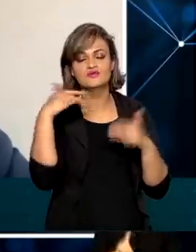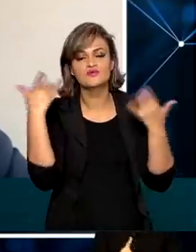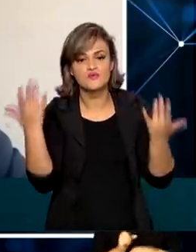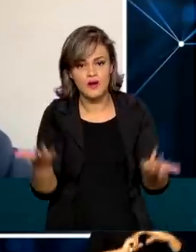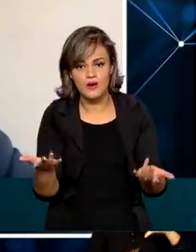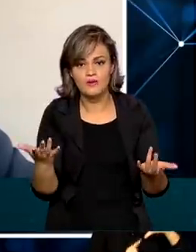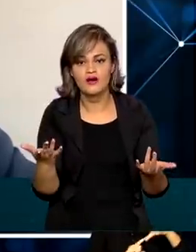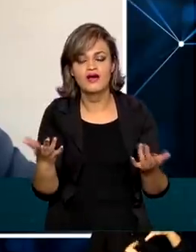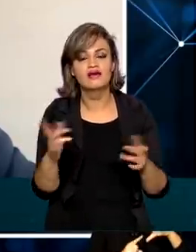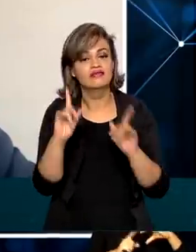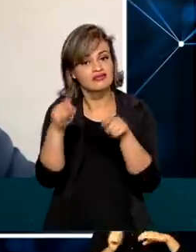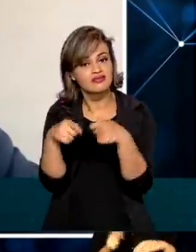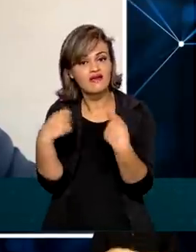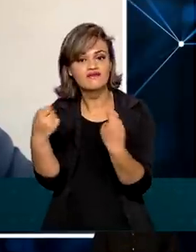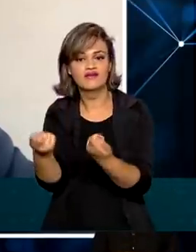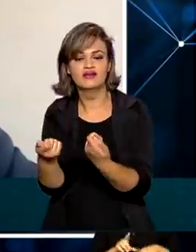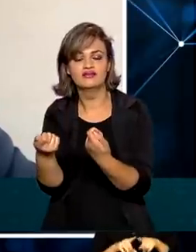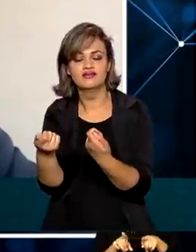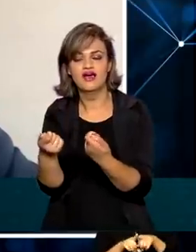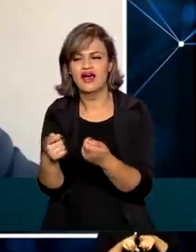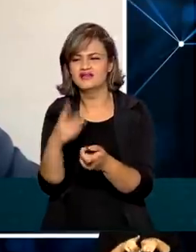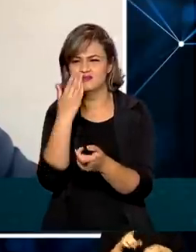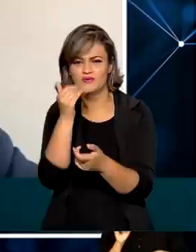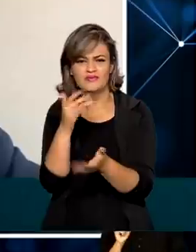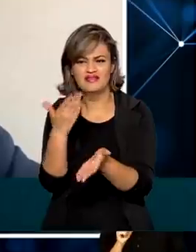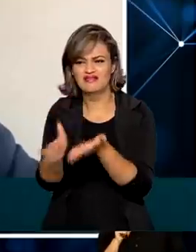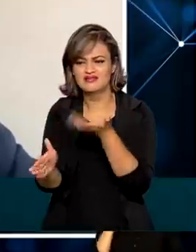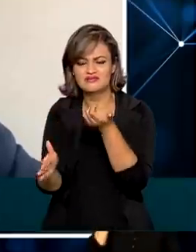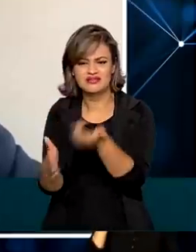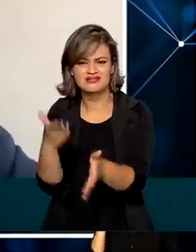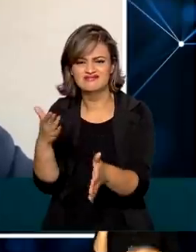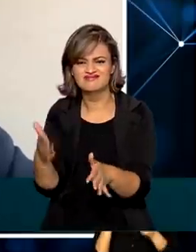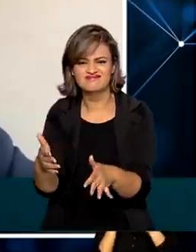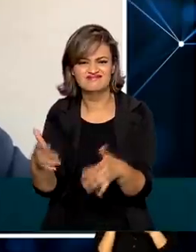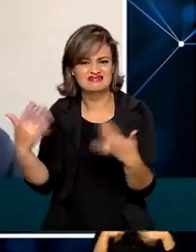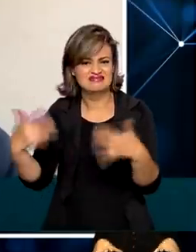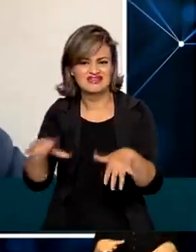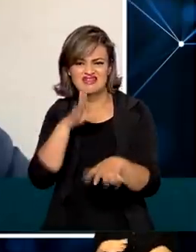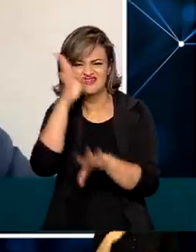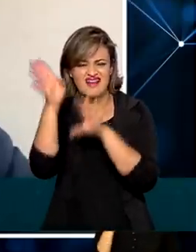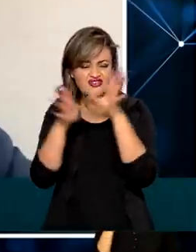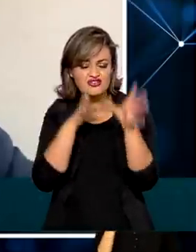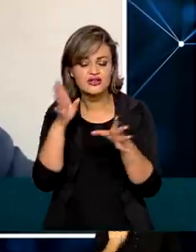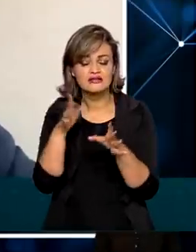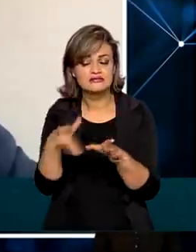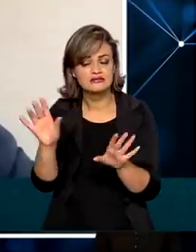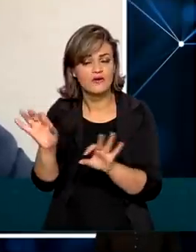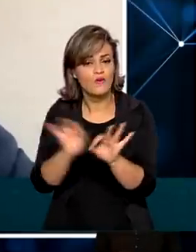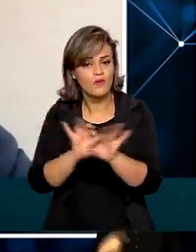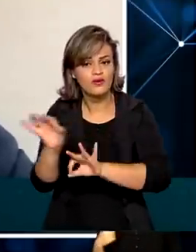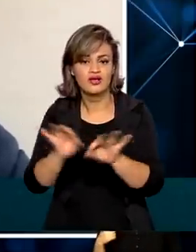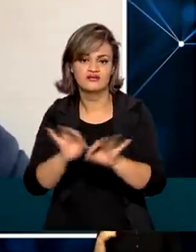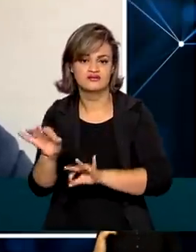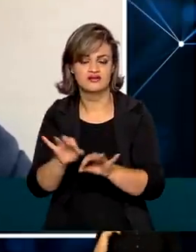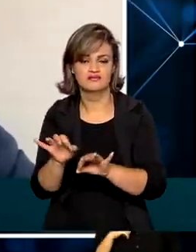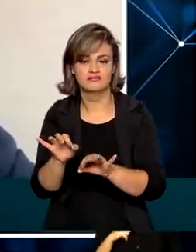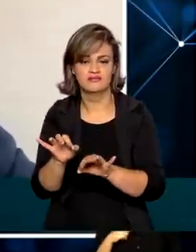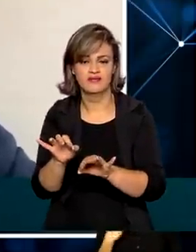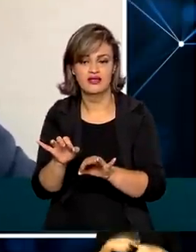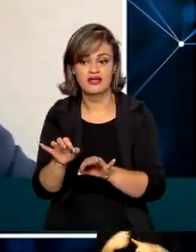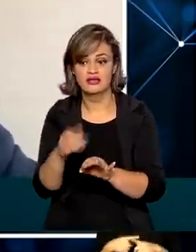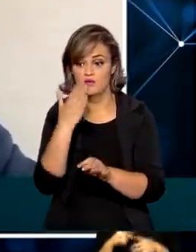um desperdício de alimento desnecessário no nosso país que, por si só, já